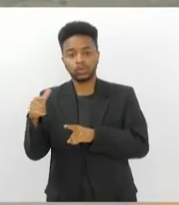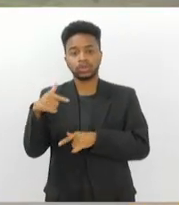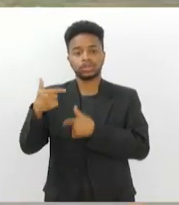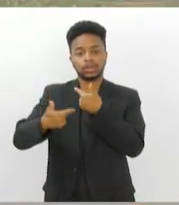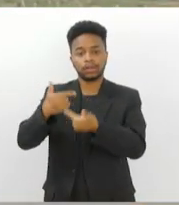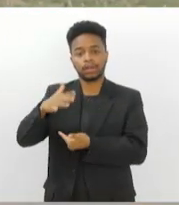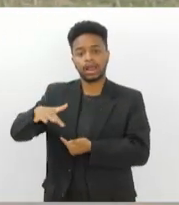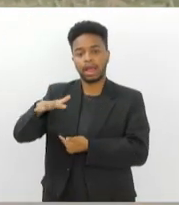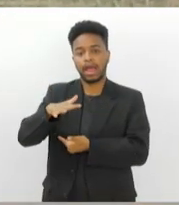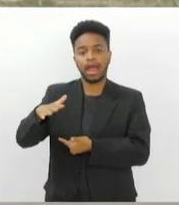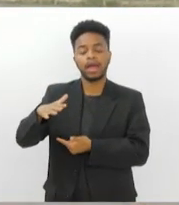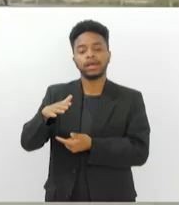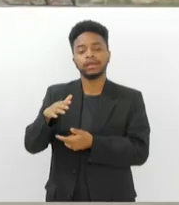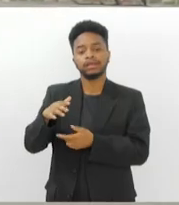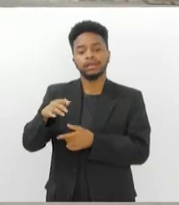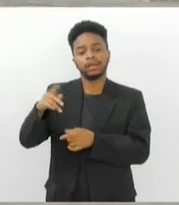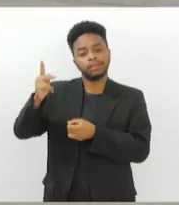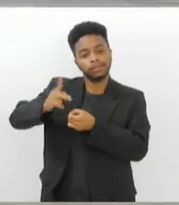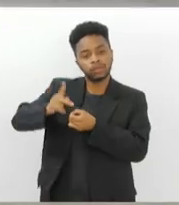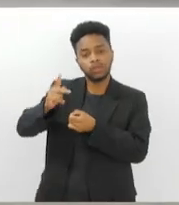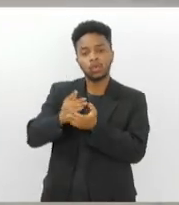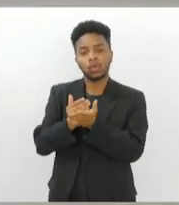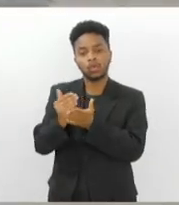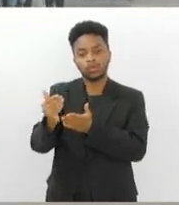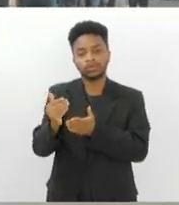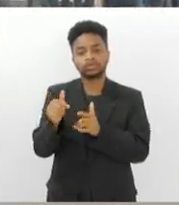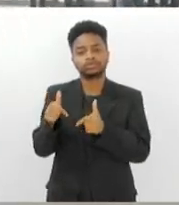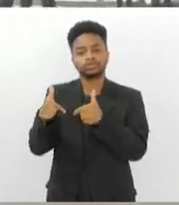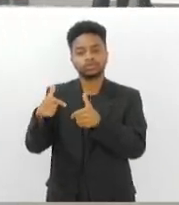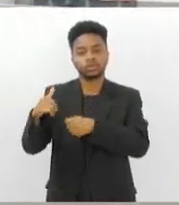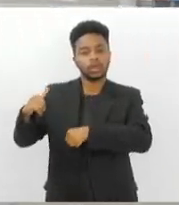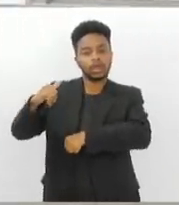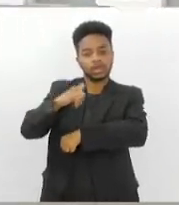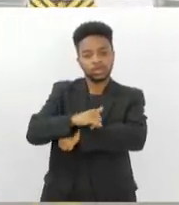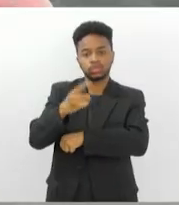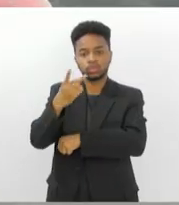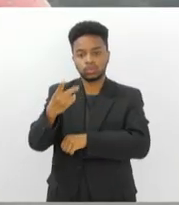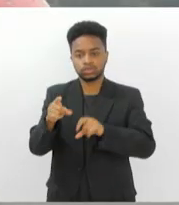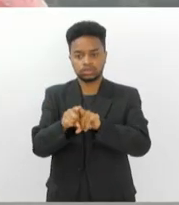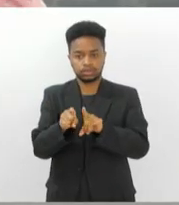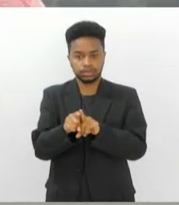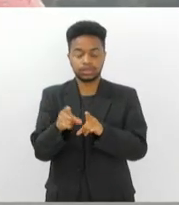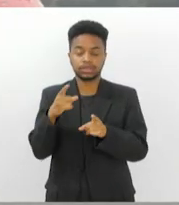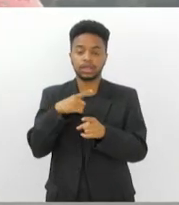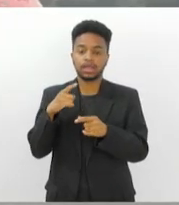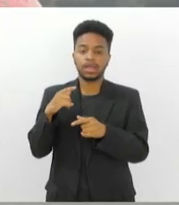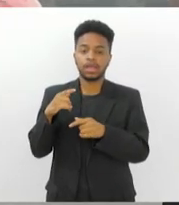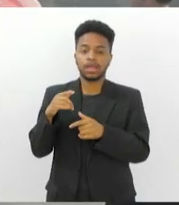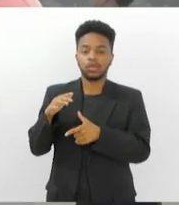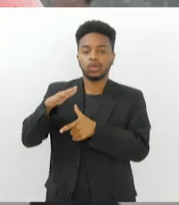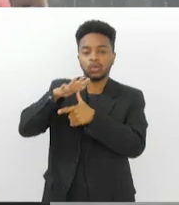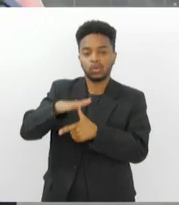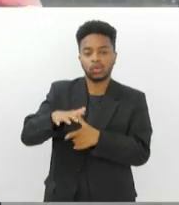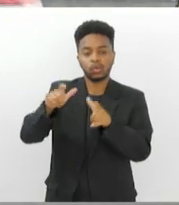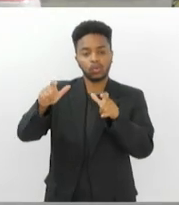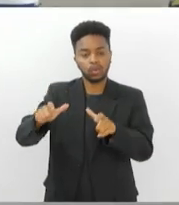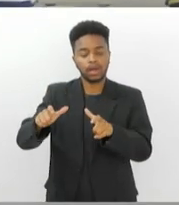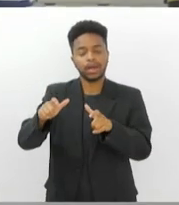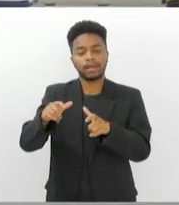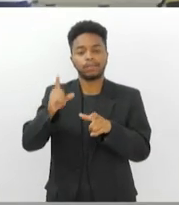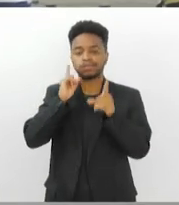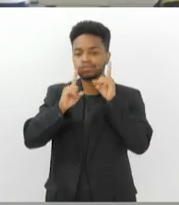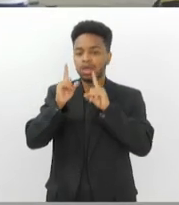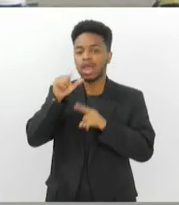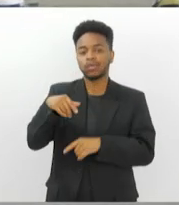também começou a operar no aeroporto com duas aeronaves. O aeroporto de Maricá passou a ser o terceiro